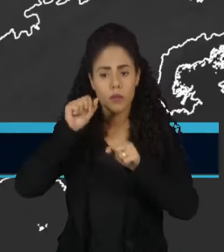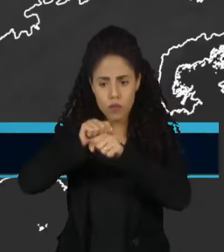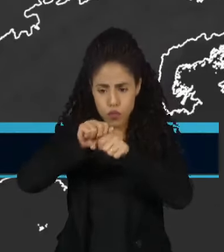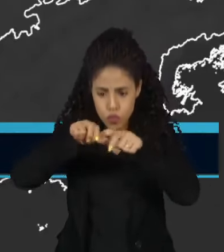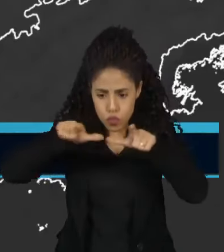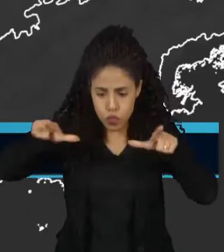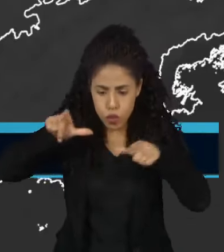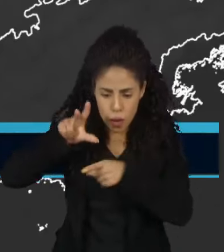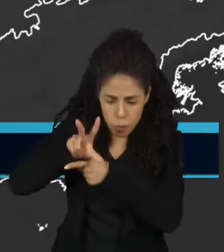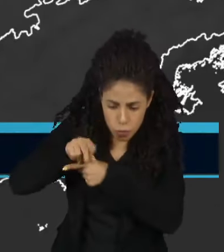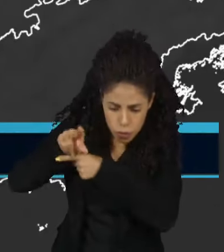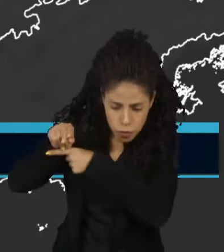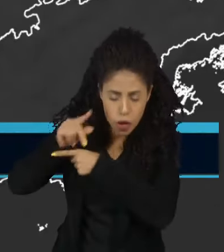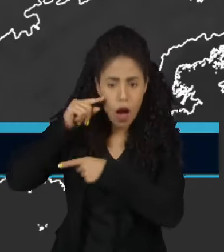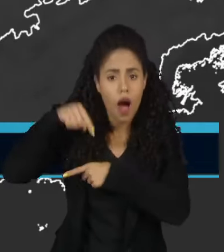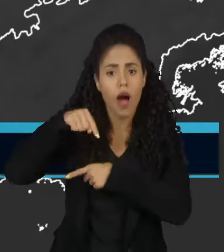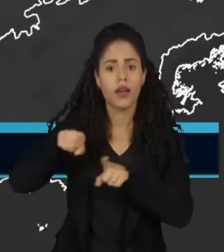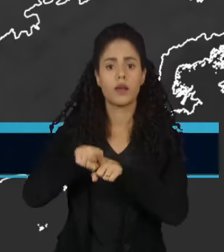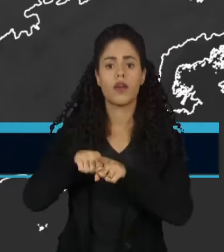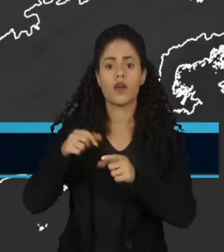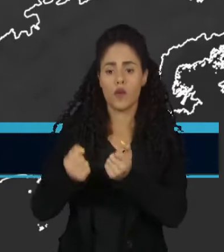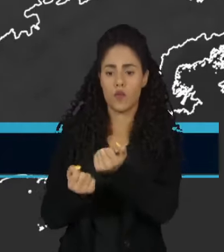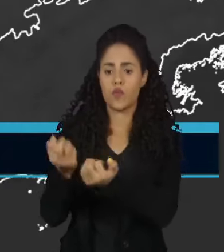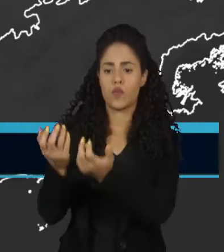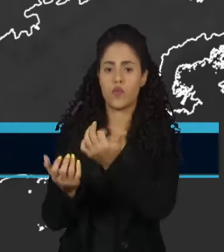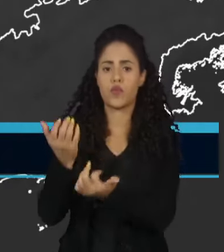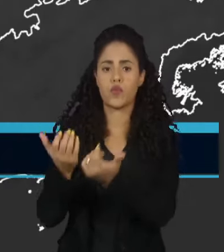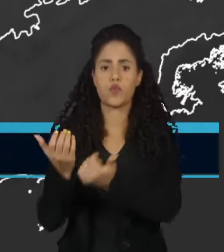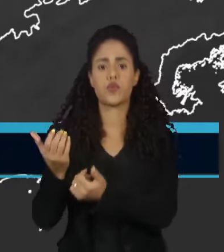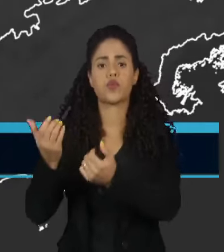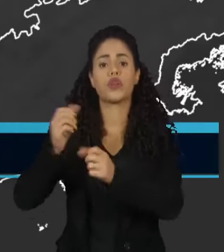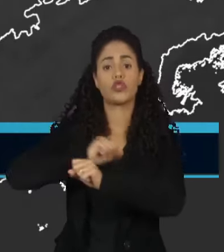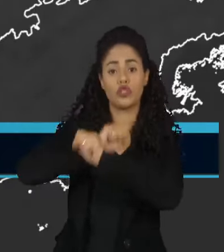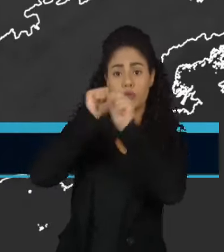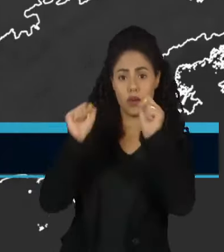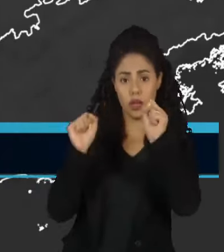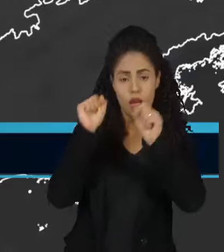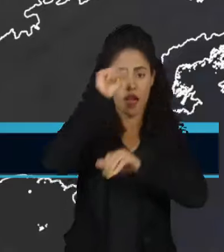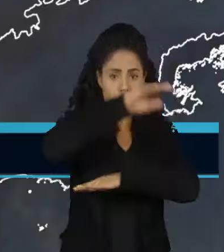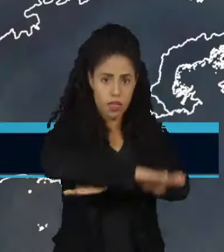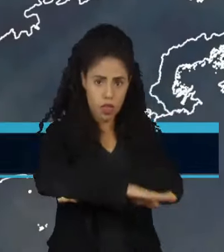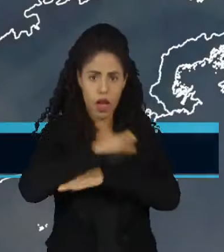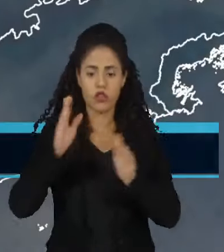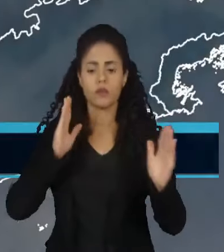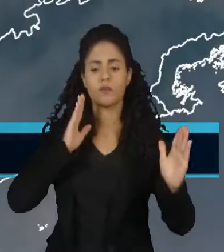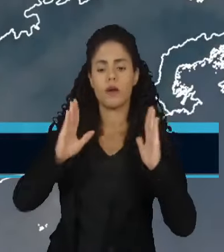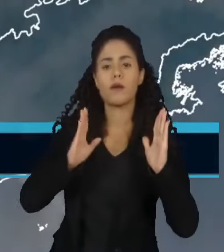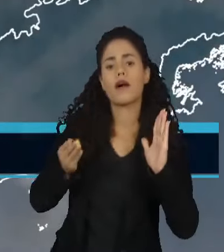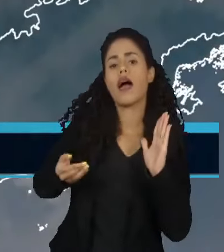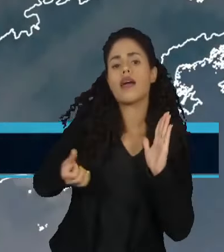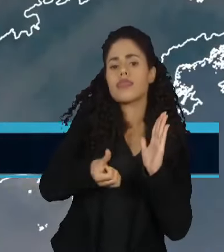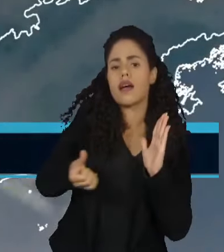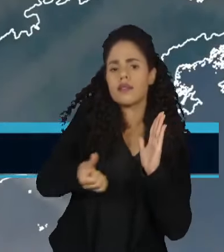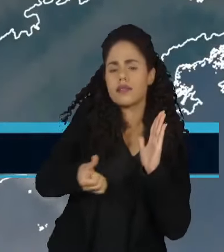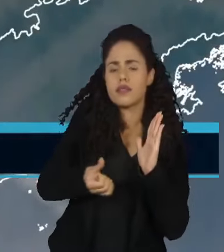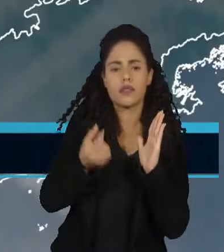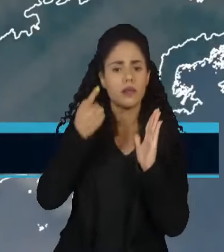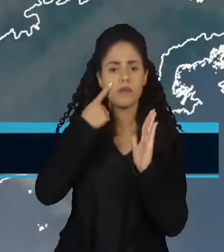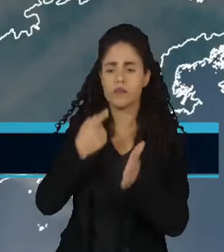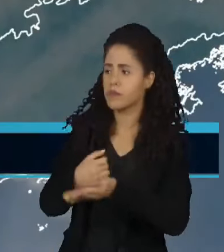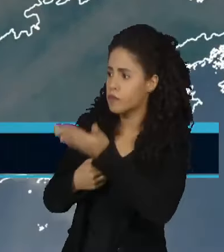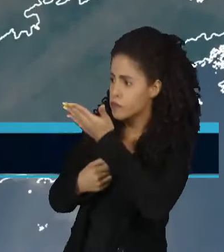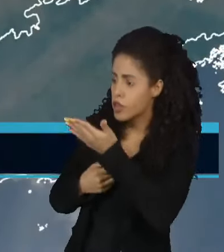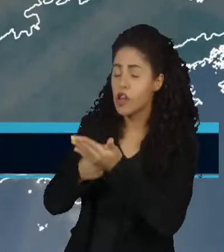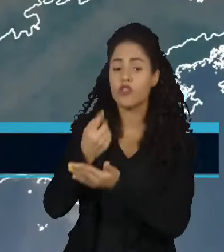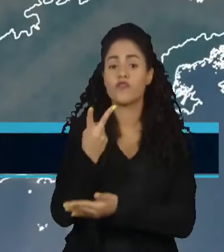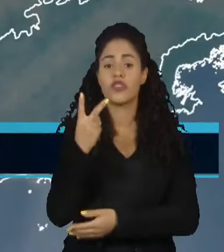capta focos de calor passa pela região de manhã e no final da tarde. Nesse intervalo, na sexta-feira, os focos de incêndio foram